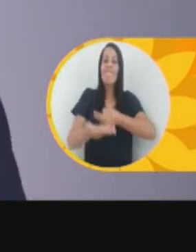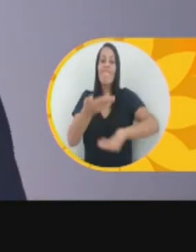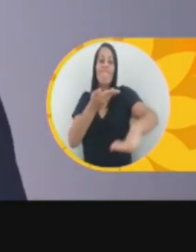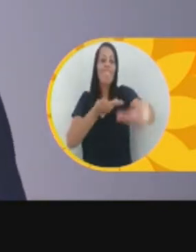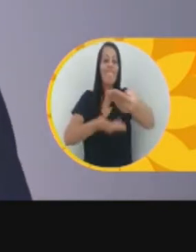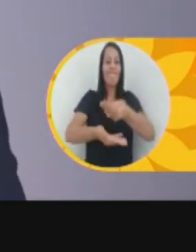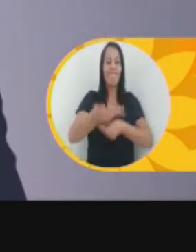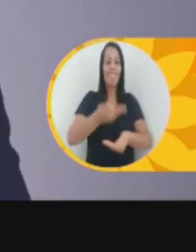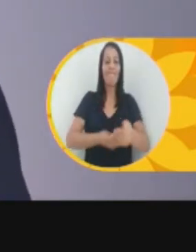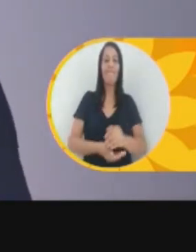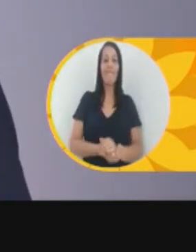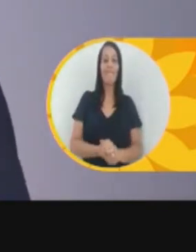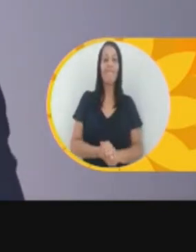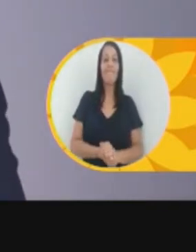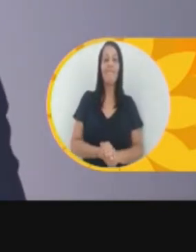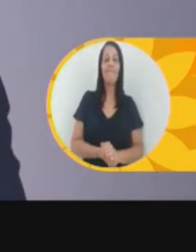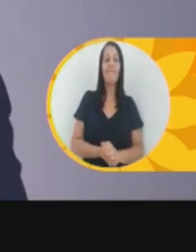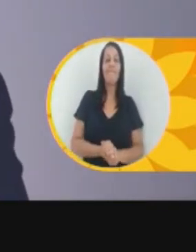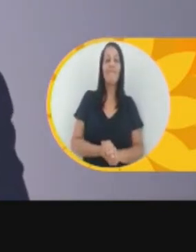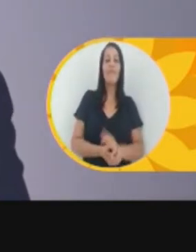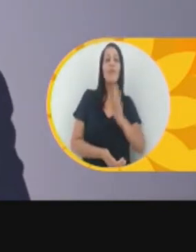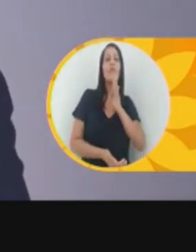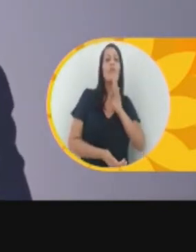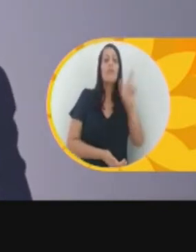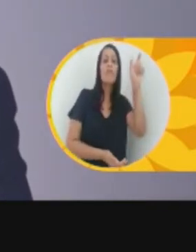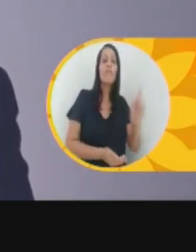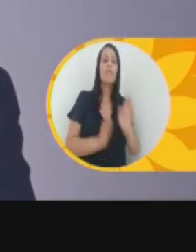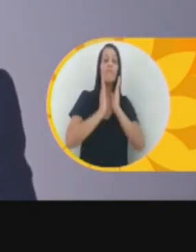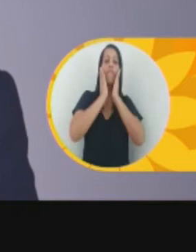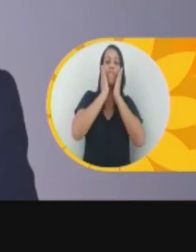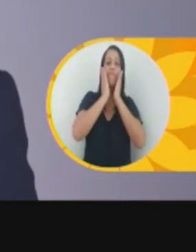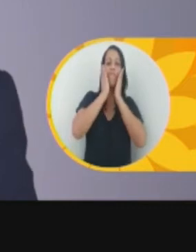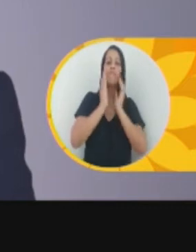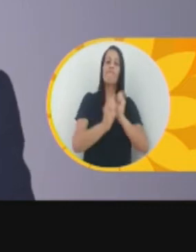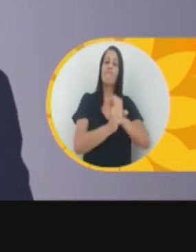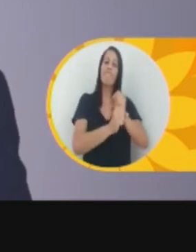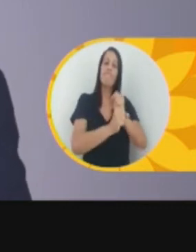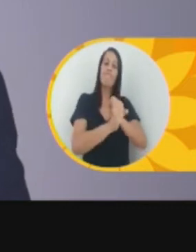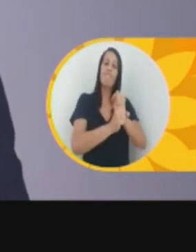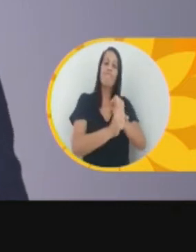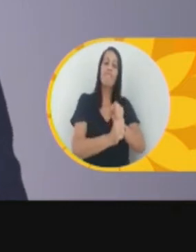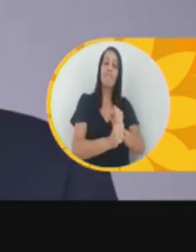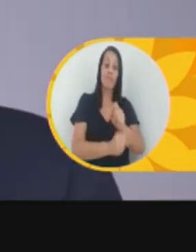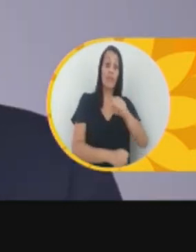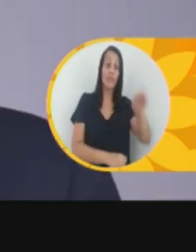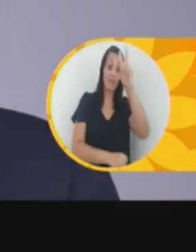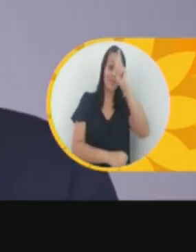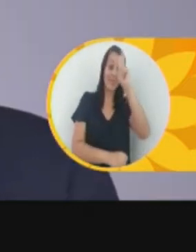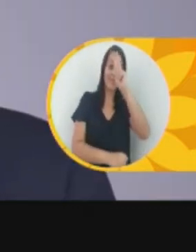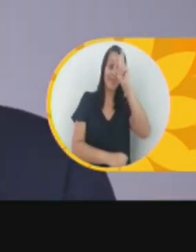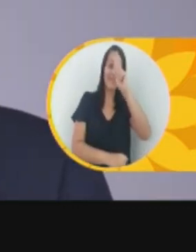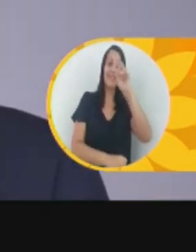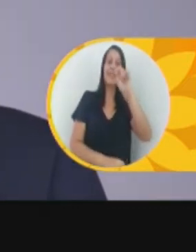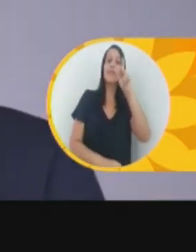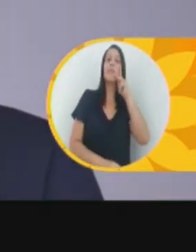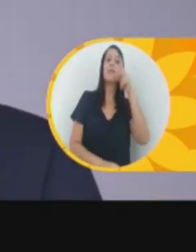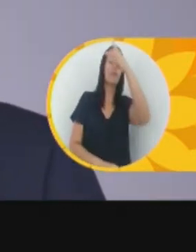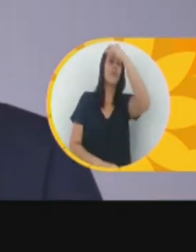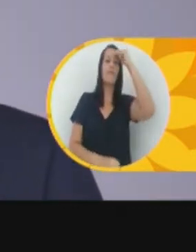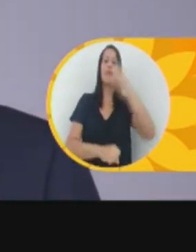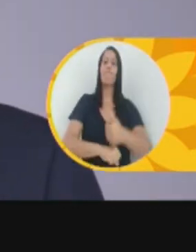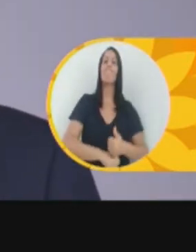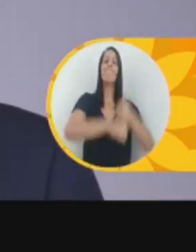de amigo pra amigo, de companheiro pra companheira. Eu conheço o Ricardo Coutinho há muito tempo. Vocês devem se lembrar